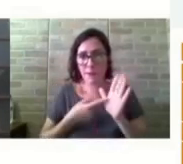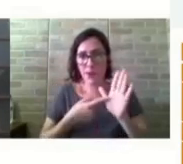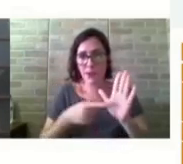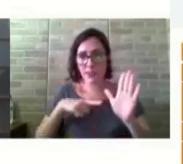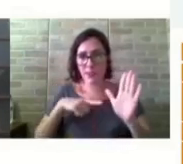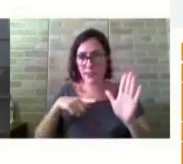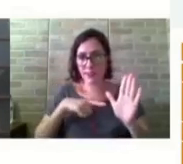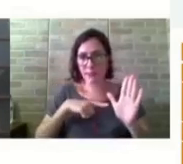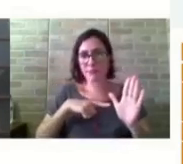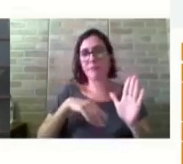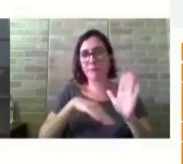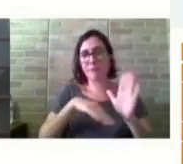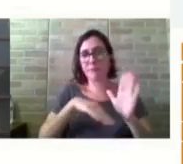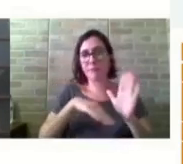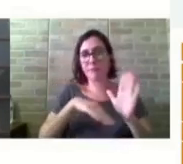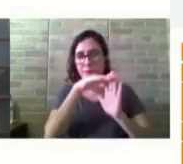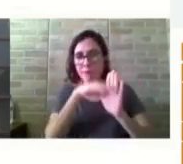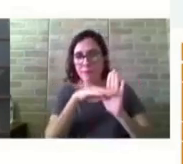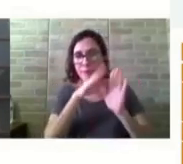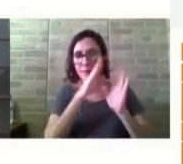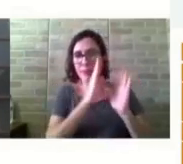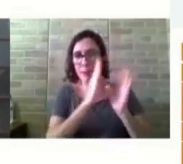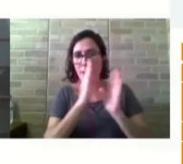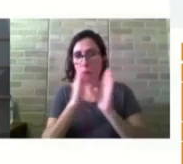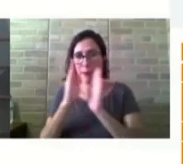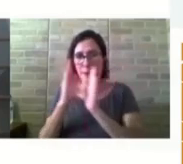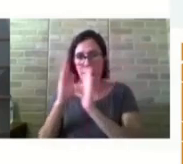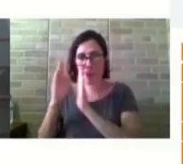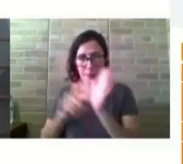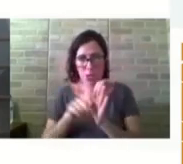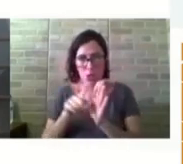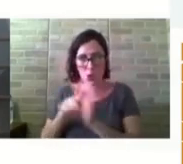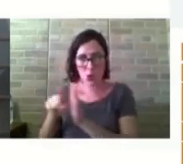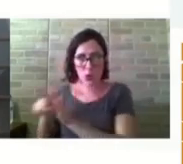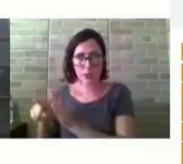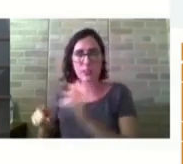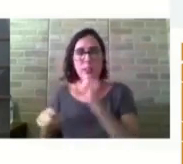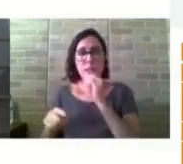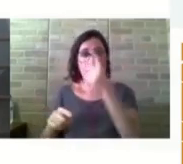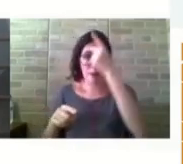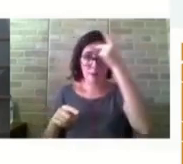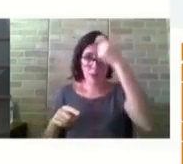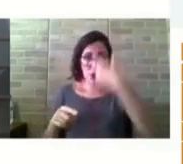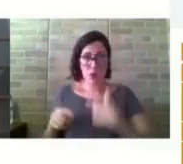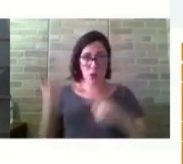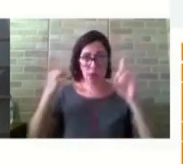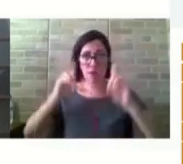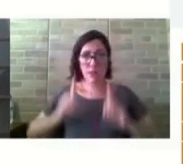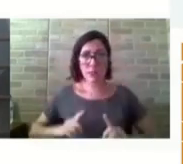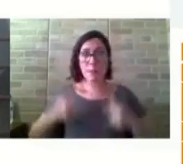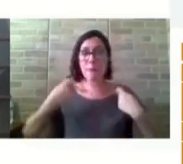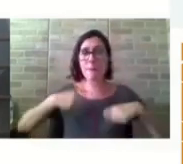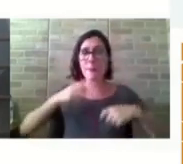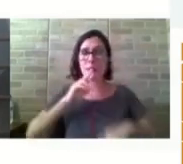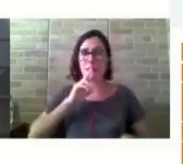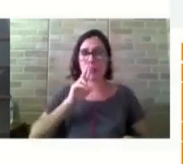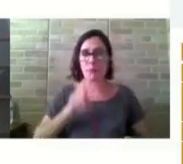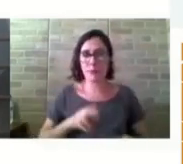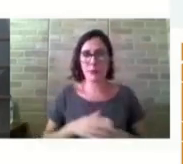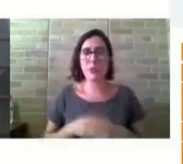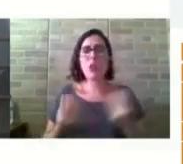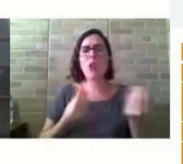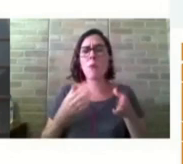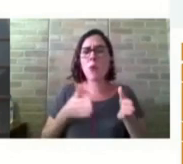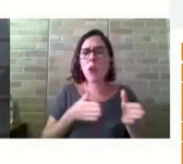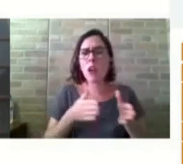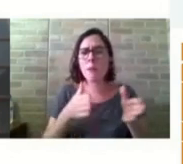perguntado, por exemplo, a primeira pergunta. E a pessoa com deficiência que tem que responder. O caminho até a sala de aula